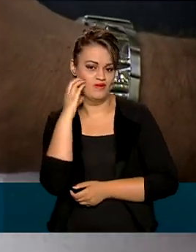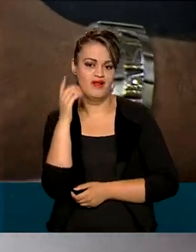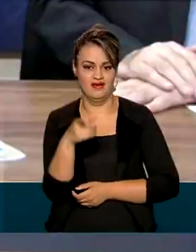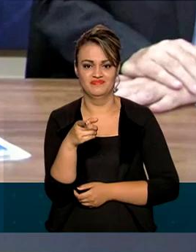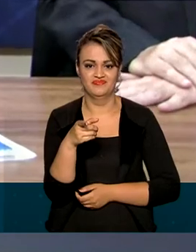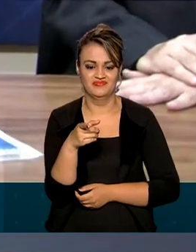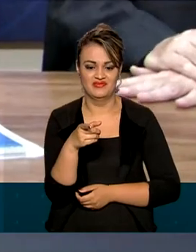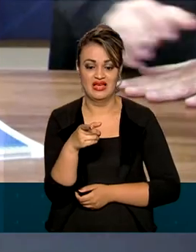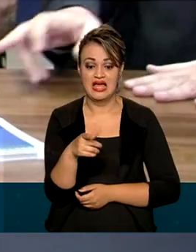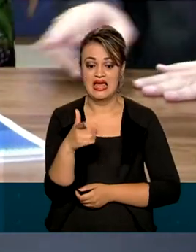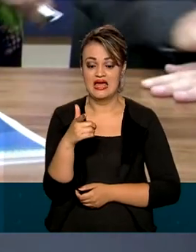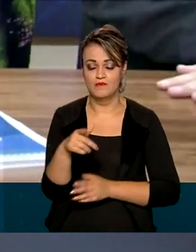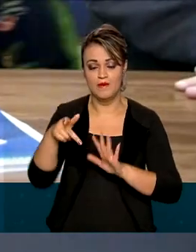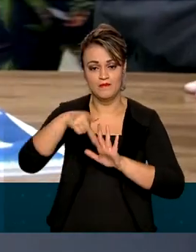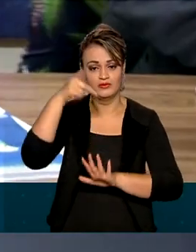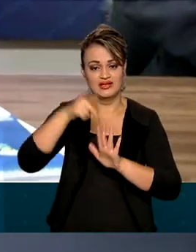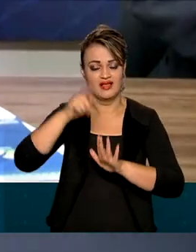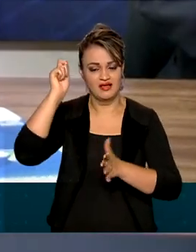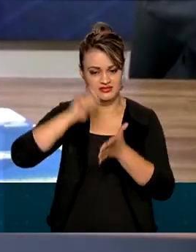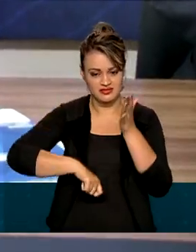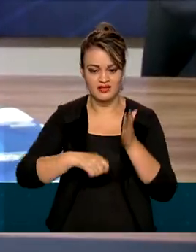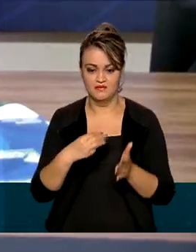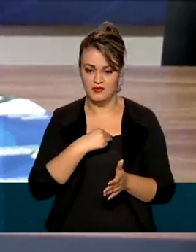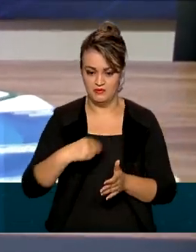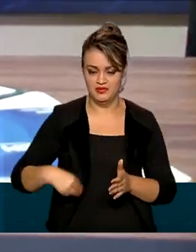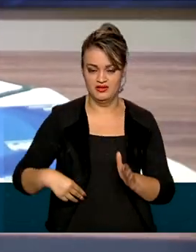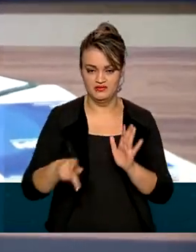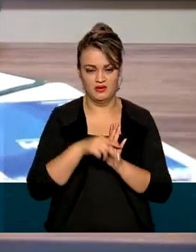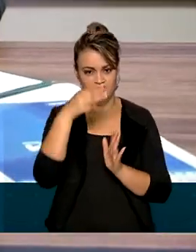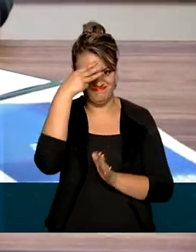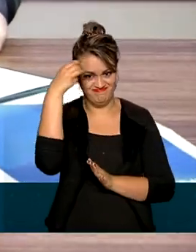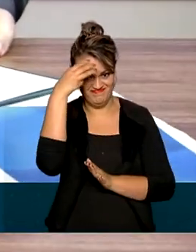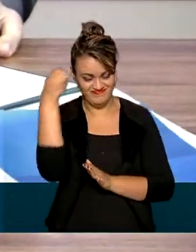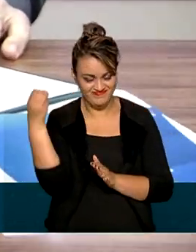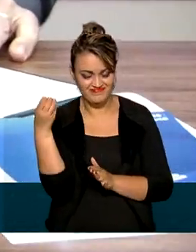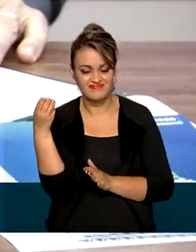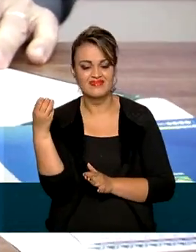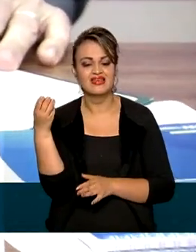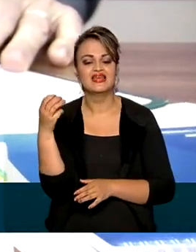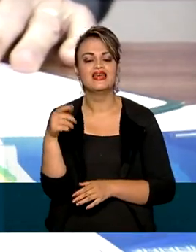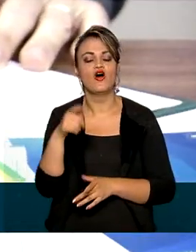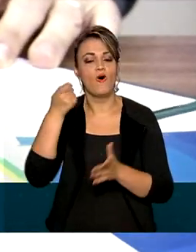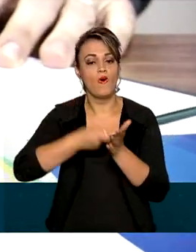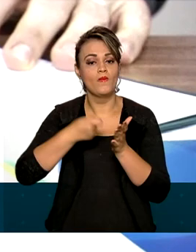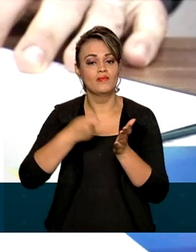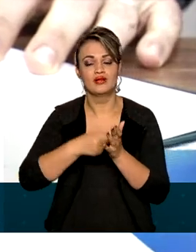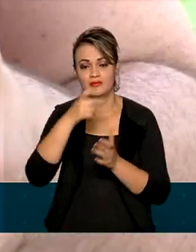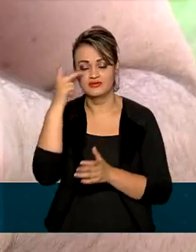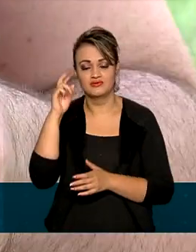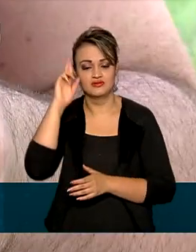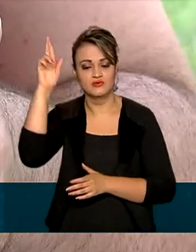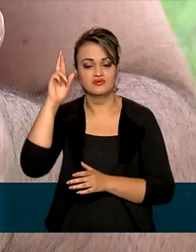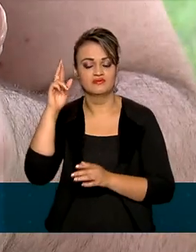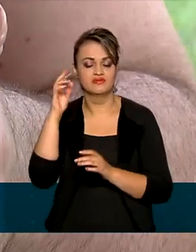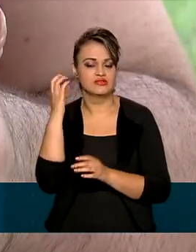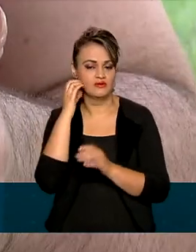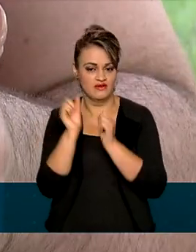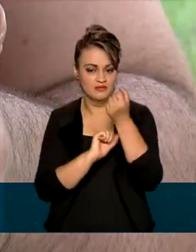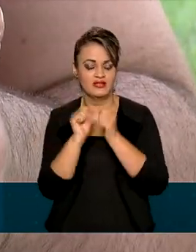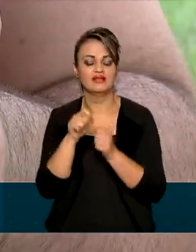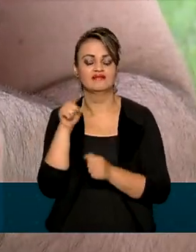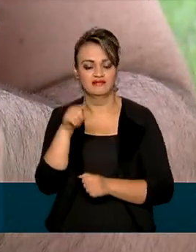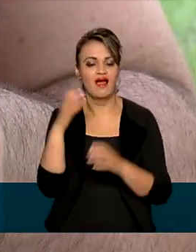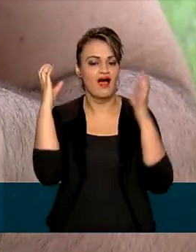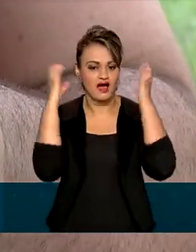celulares. Uma portaria assinada pelo ministro das comunicações, Fábio Faria, obriga fabricantes a ativar rádio